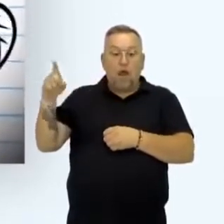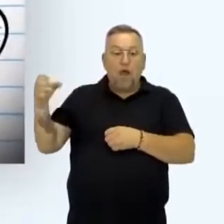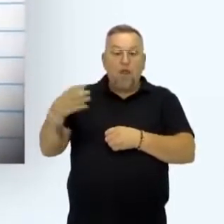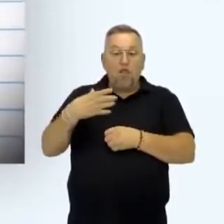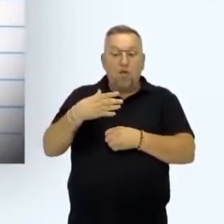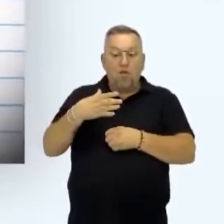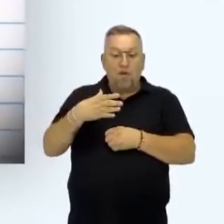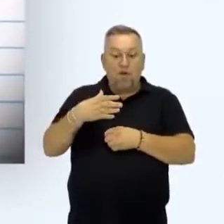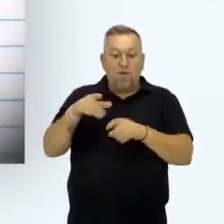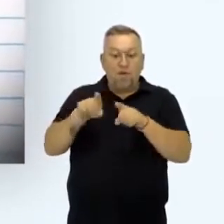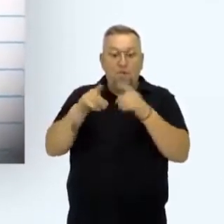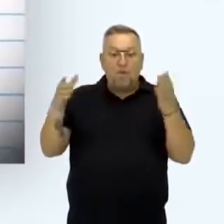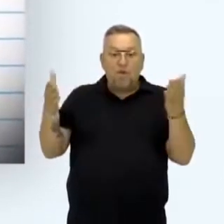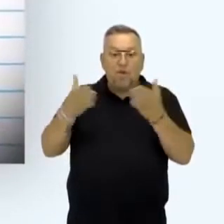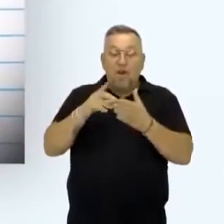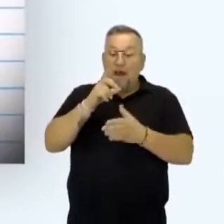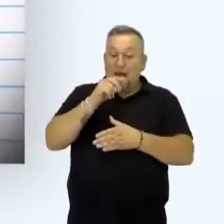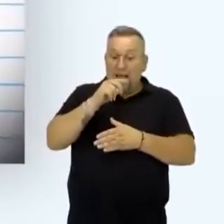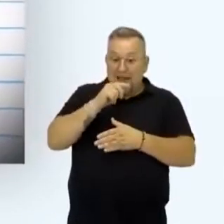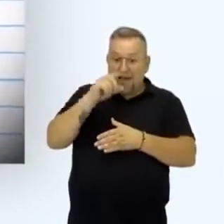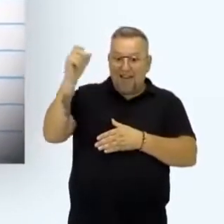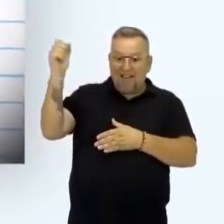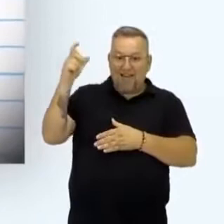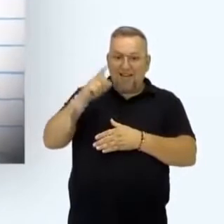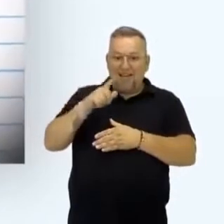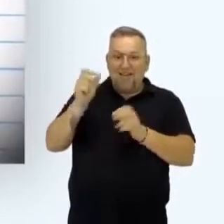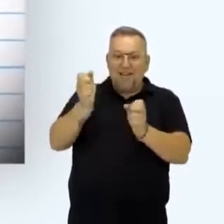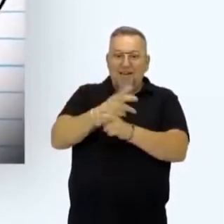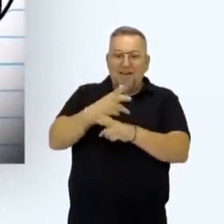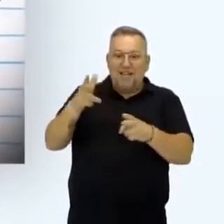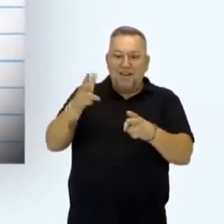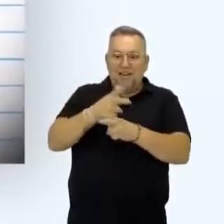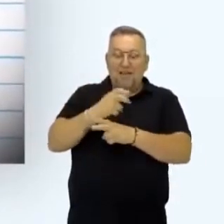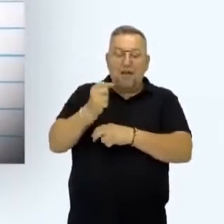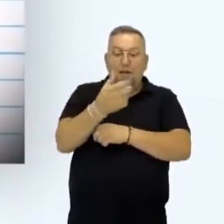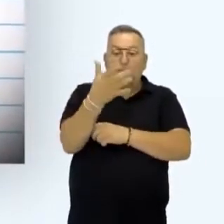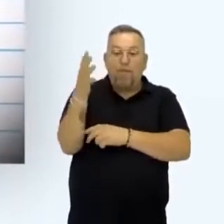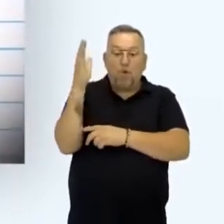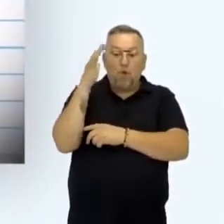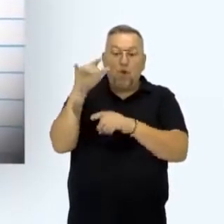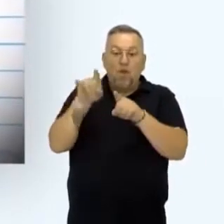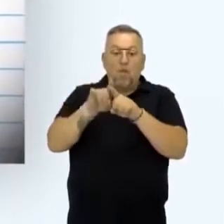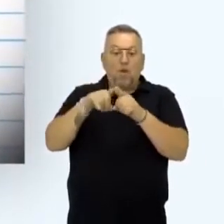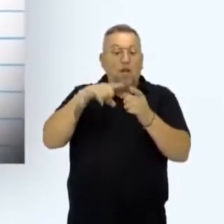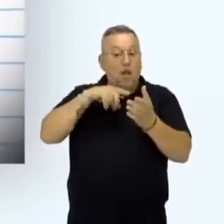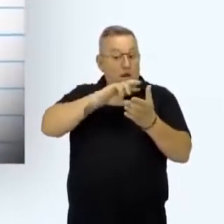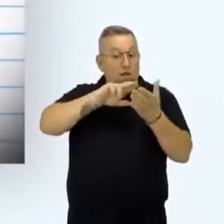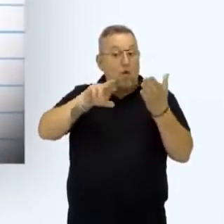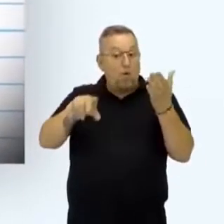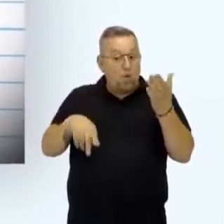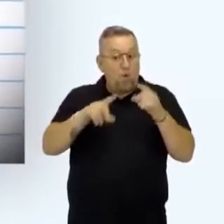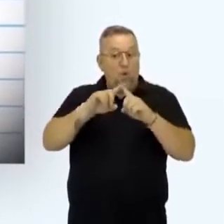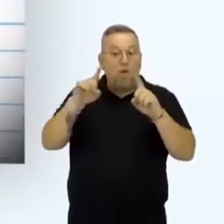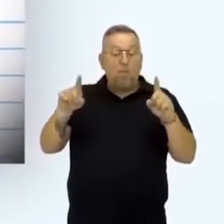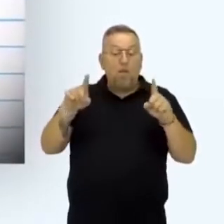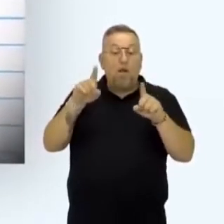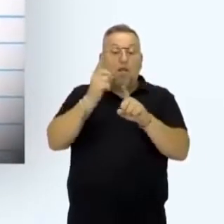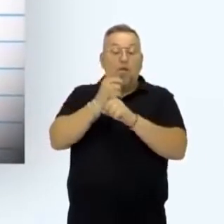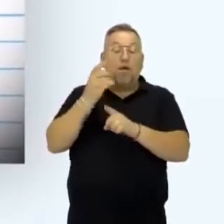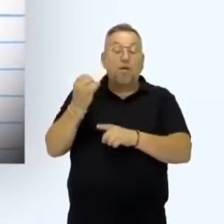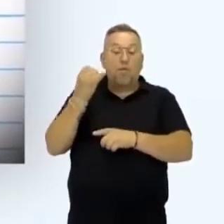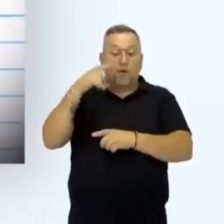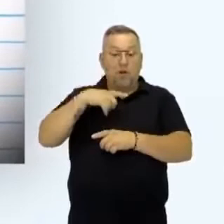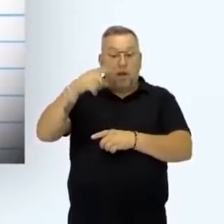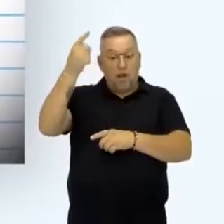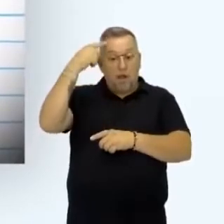As mais conhecidas hoje são a hidráulica, a solar, a eólica e a biomassa, embora existam outras. Contudo, é importante